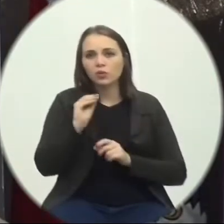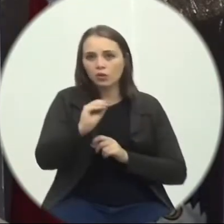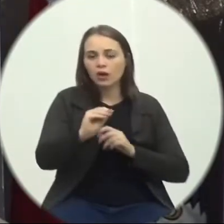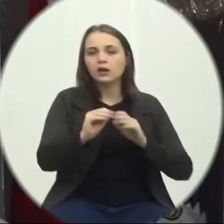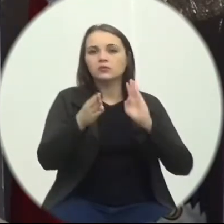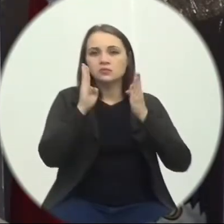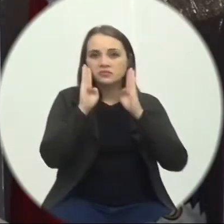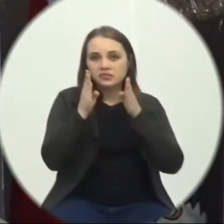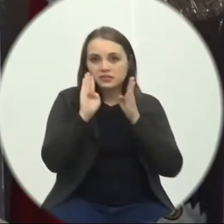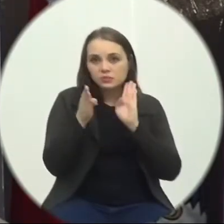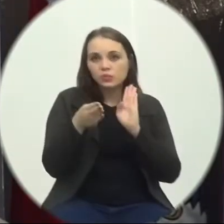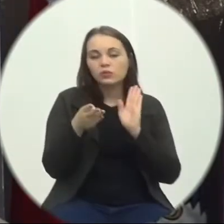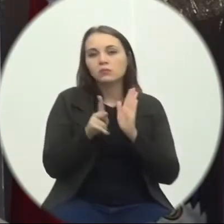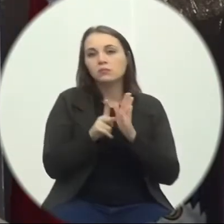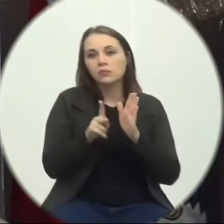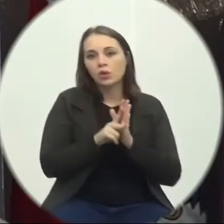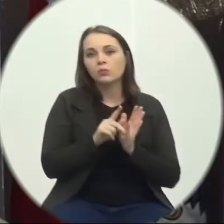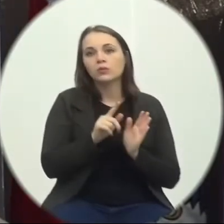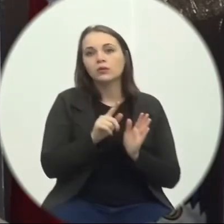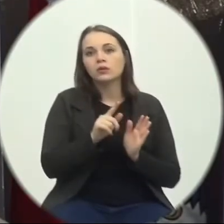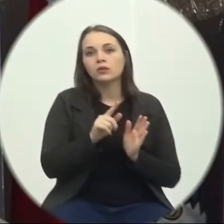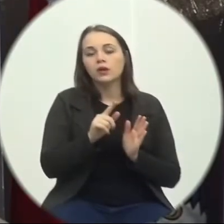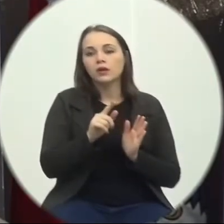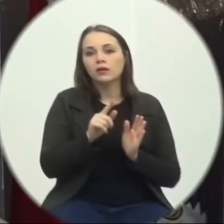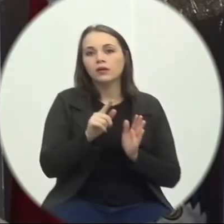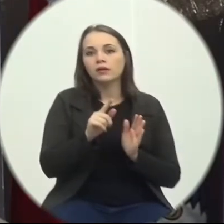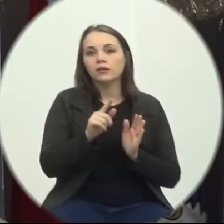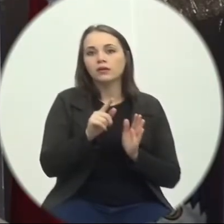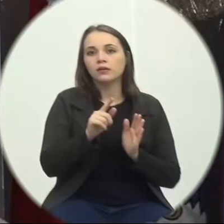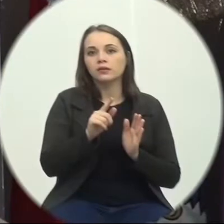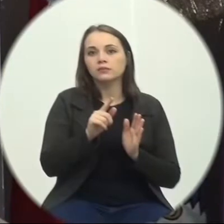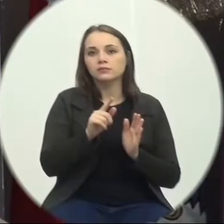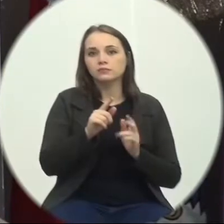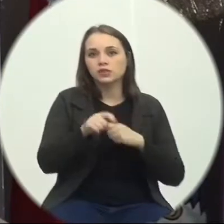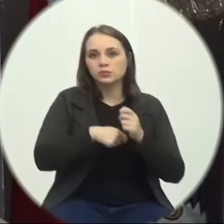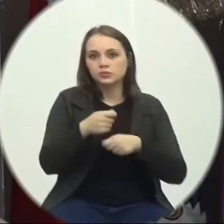No facebook Do governo Do estado Um comercial De 30 segundos